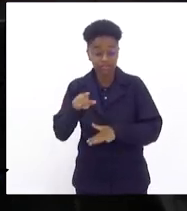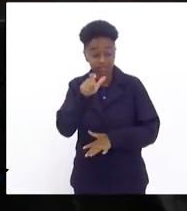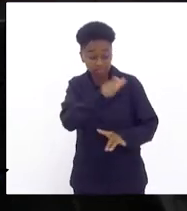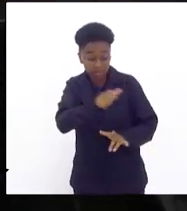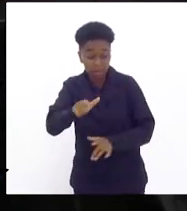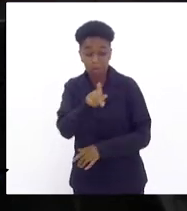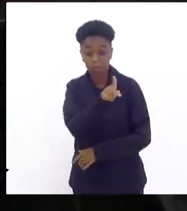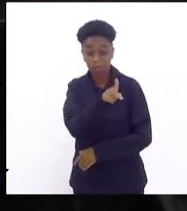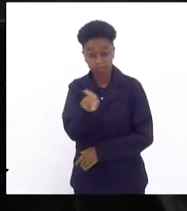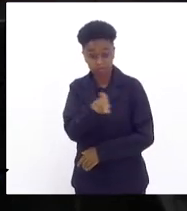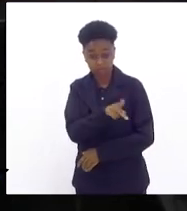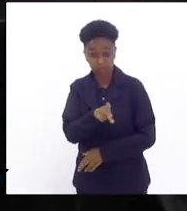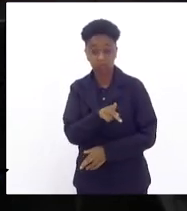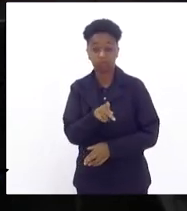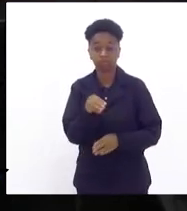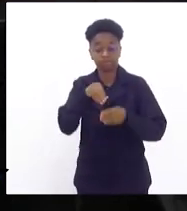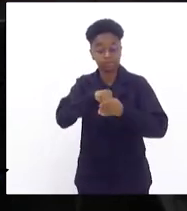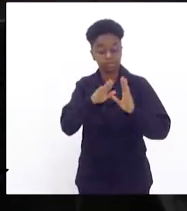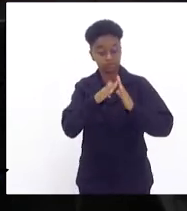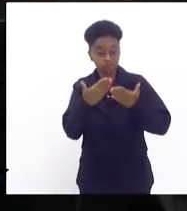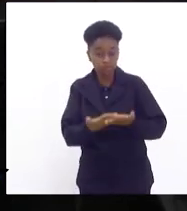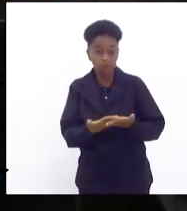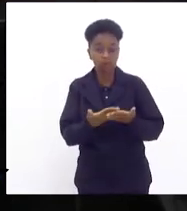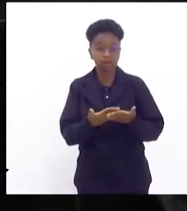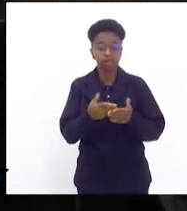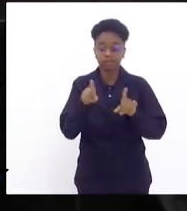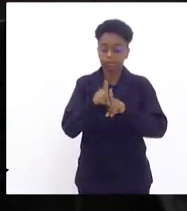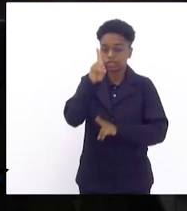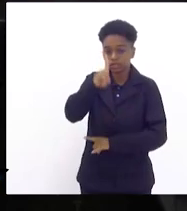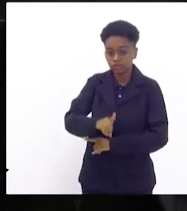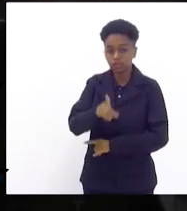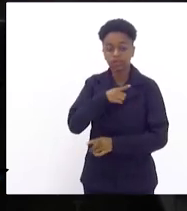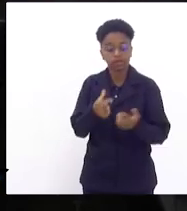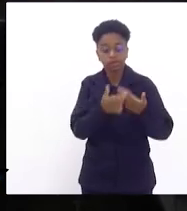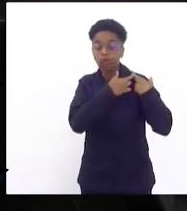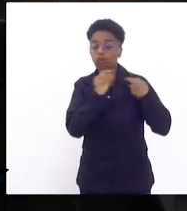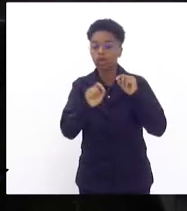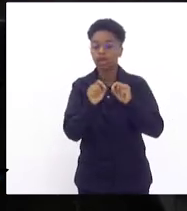em sala de aula, à direção, o papel também de educar.